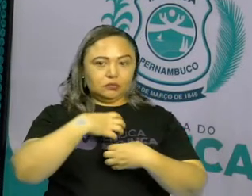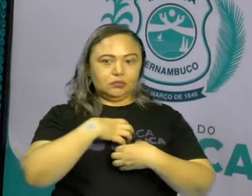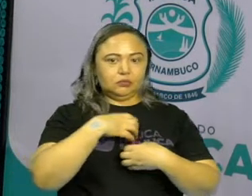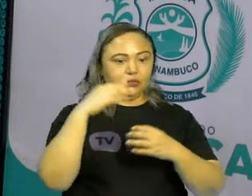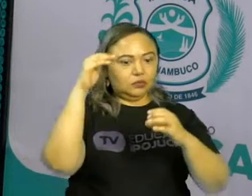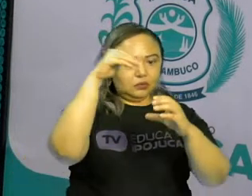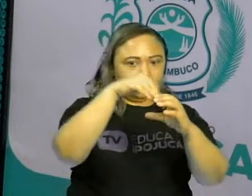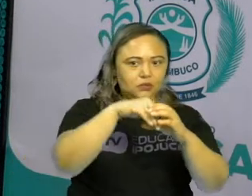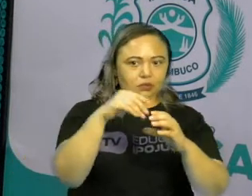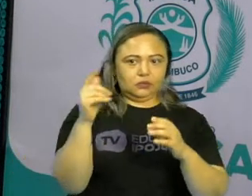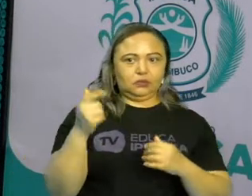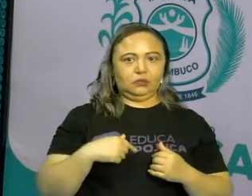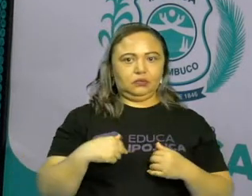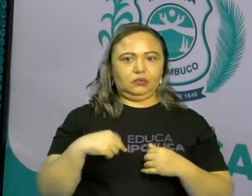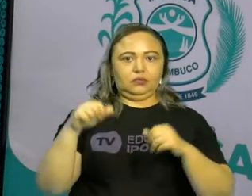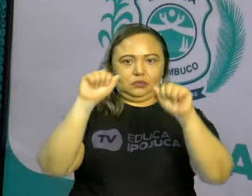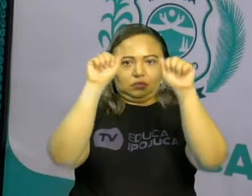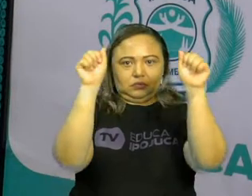expressos ali.